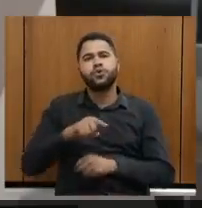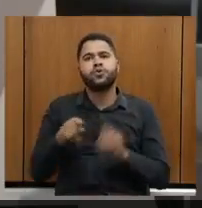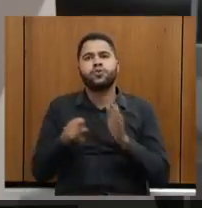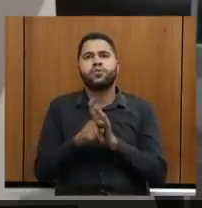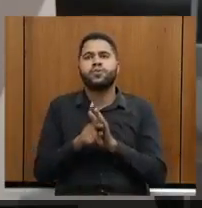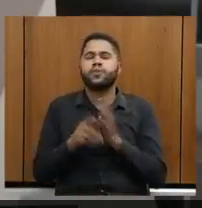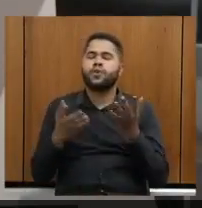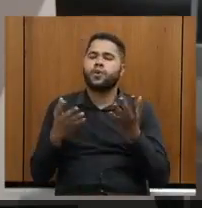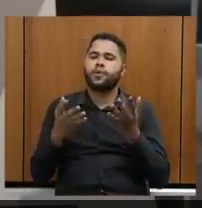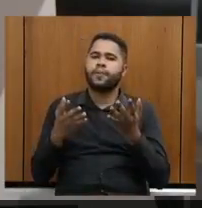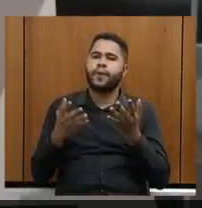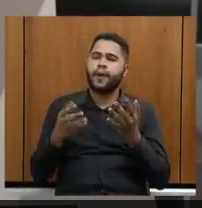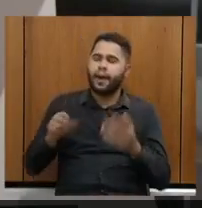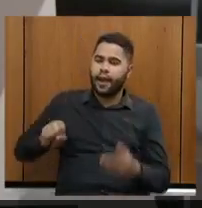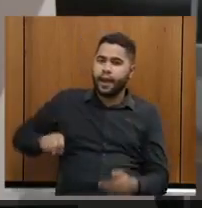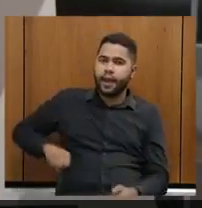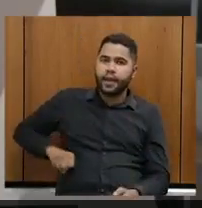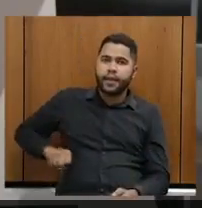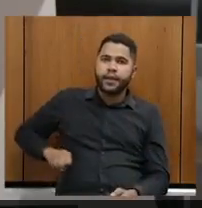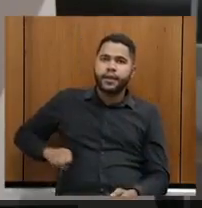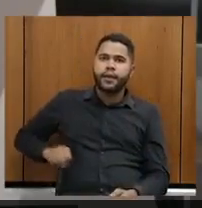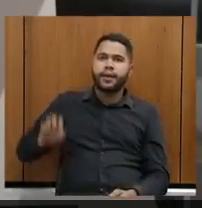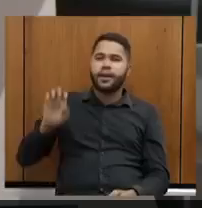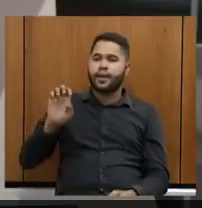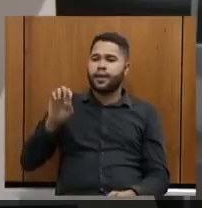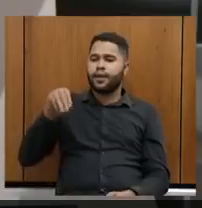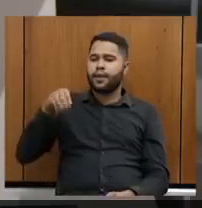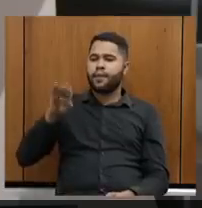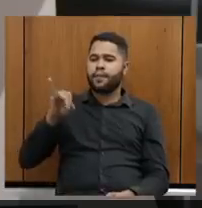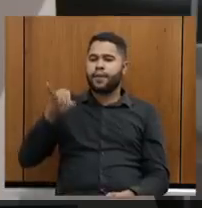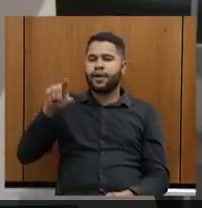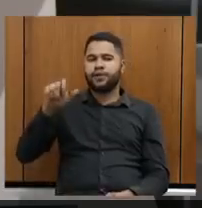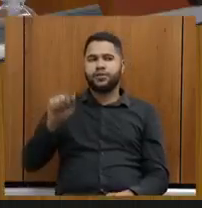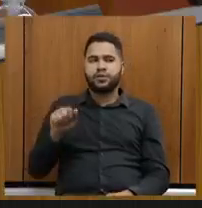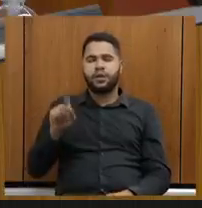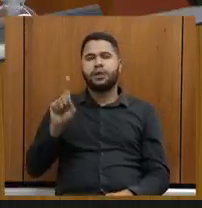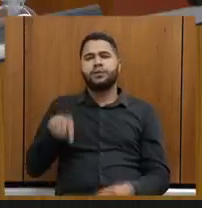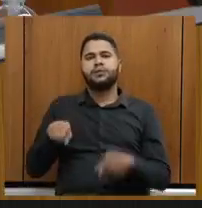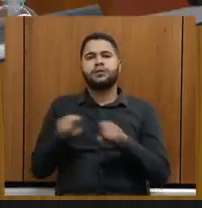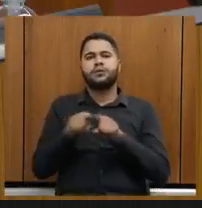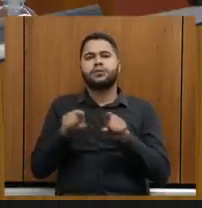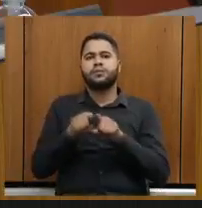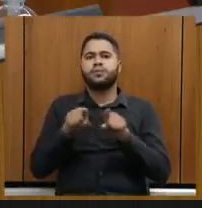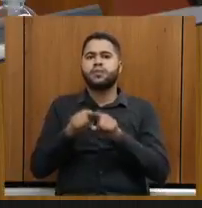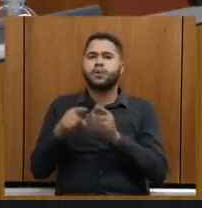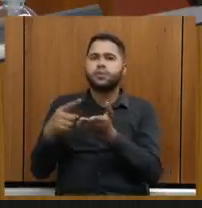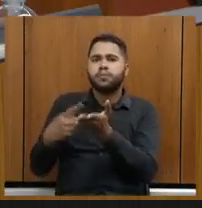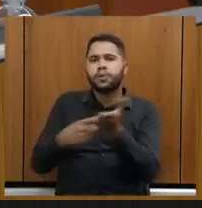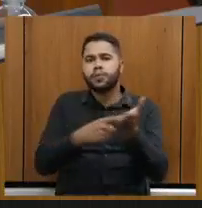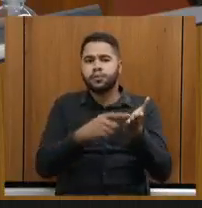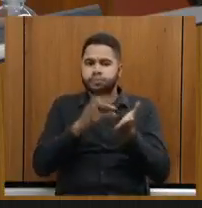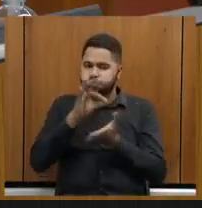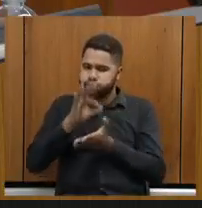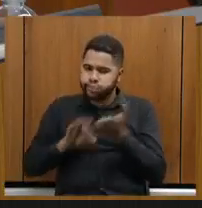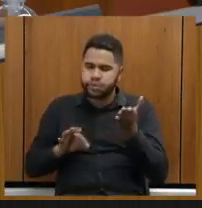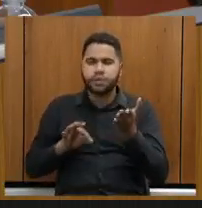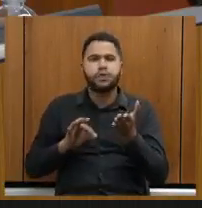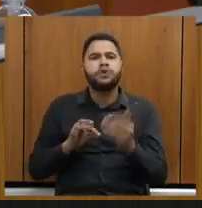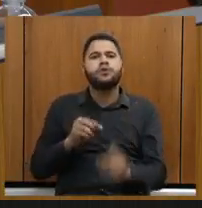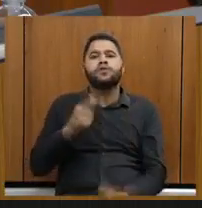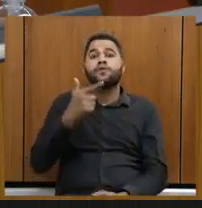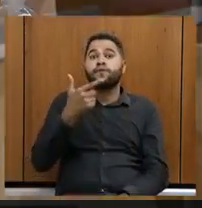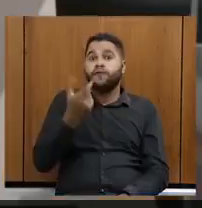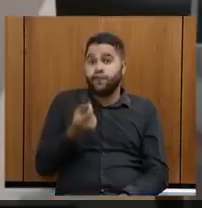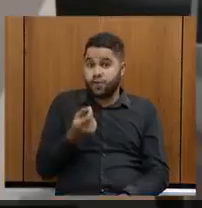Galé, a embaixada, fizemos reunião, a Cplp, assinamos o protocolo de intenções. Enfim, foram 20